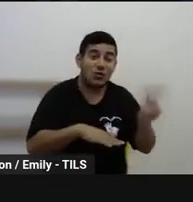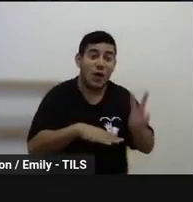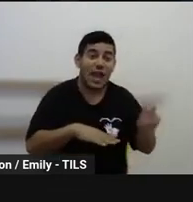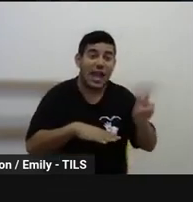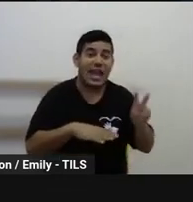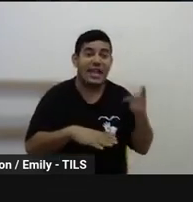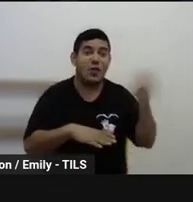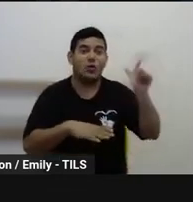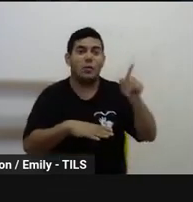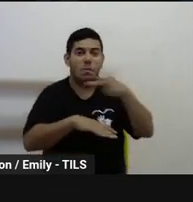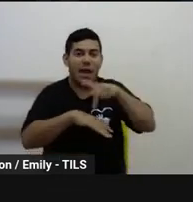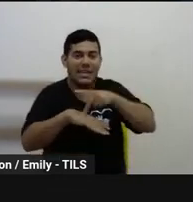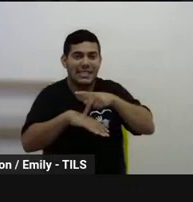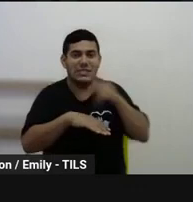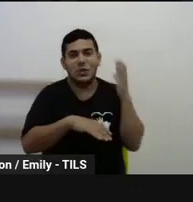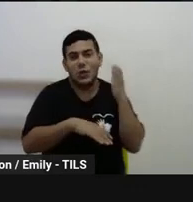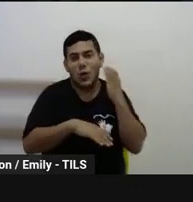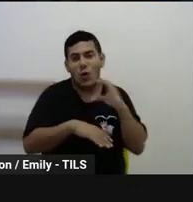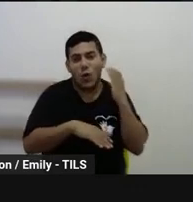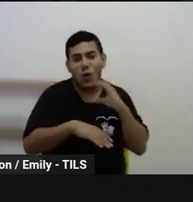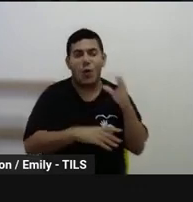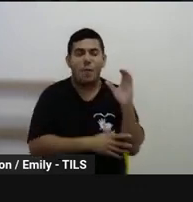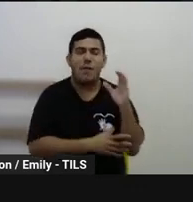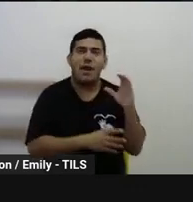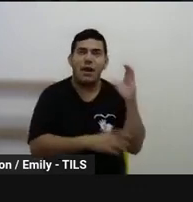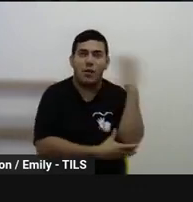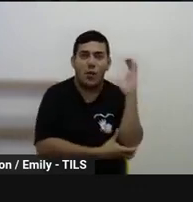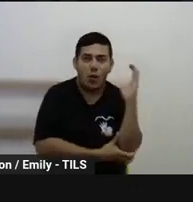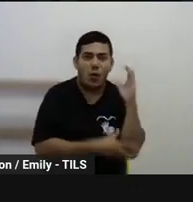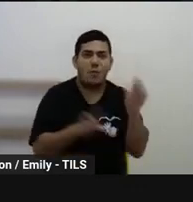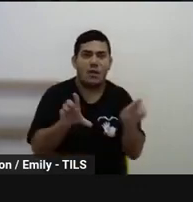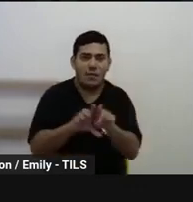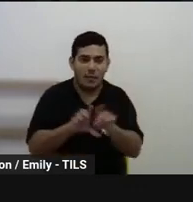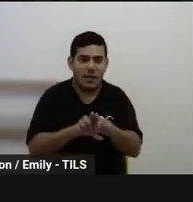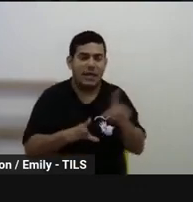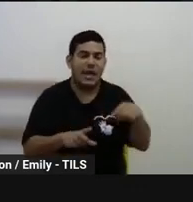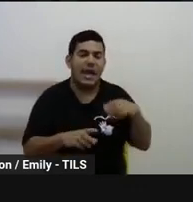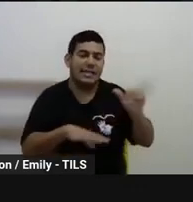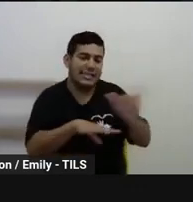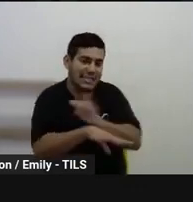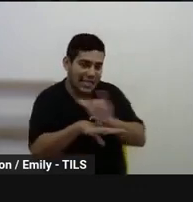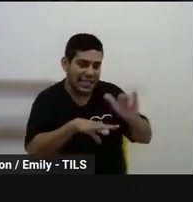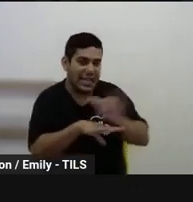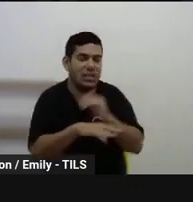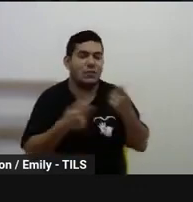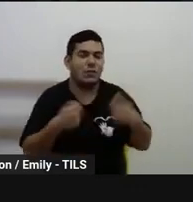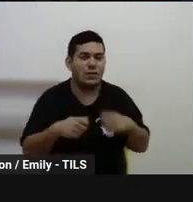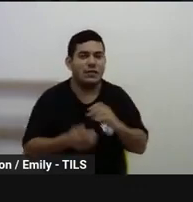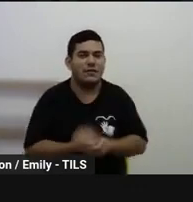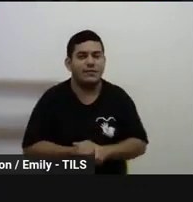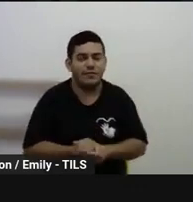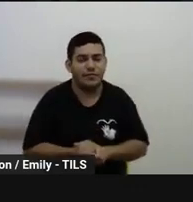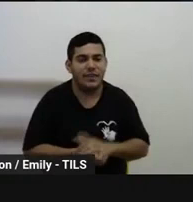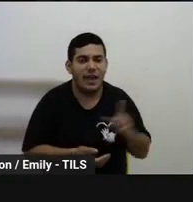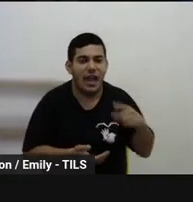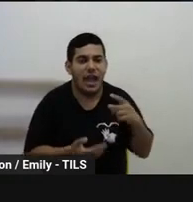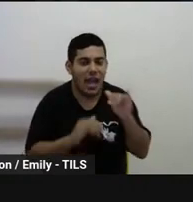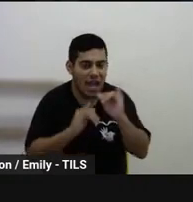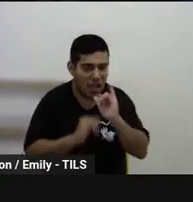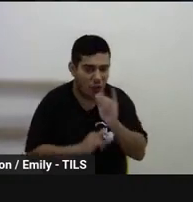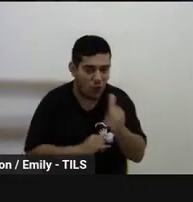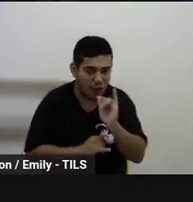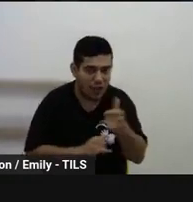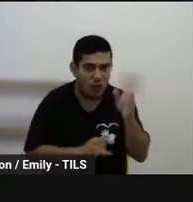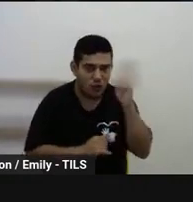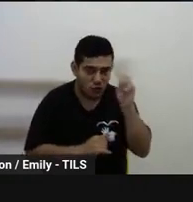essa interação com esses colegas, então são estratégias possíveis, né? A contação de histórias da mesma